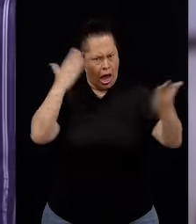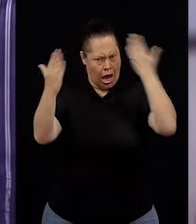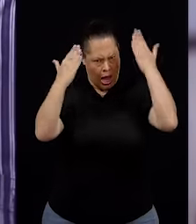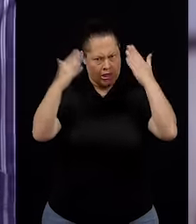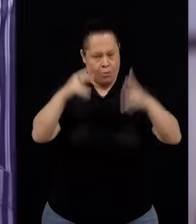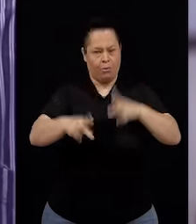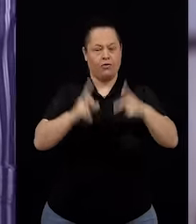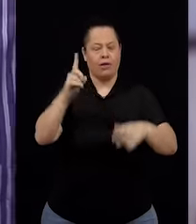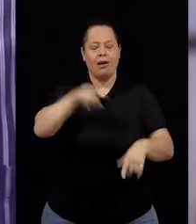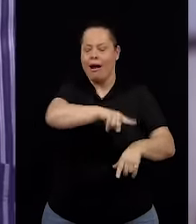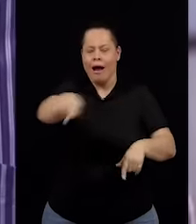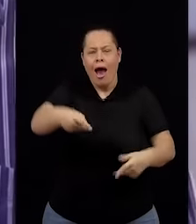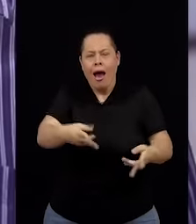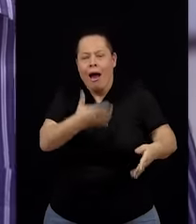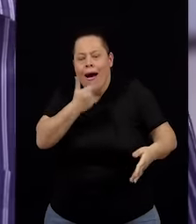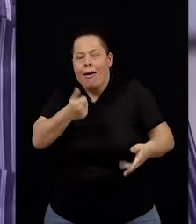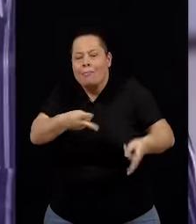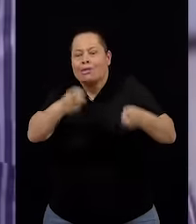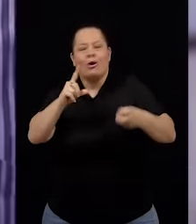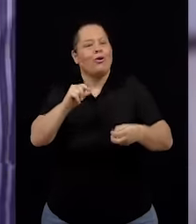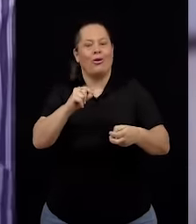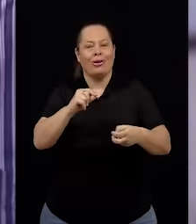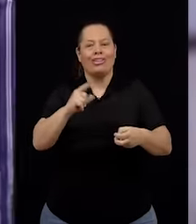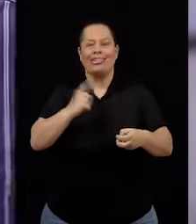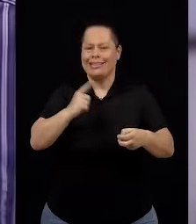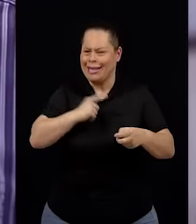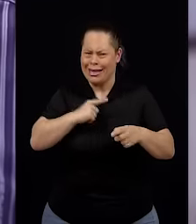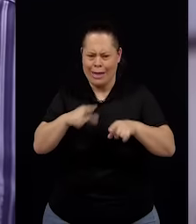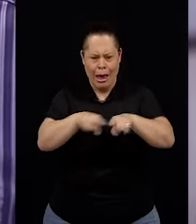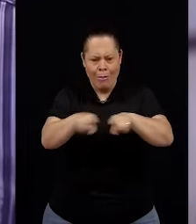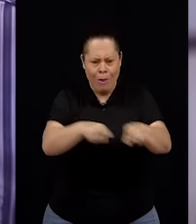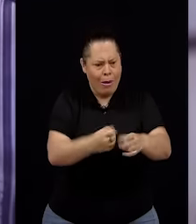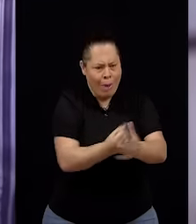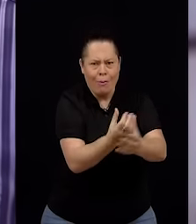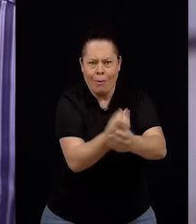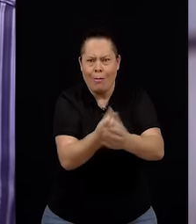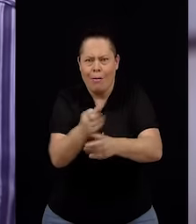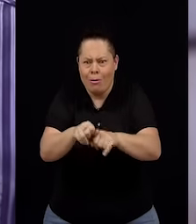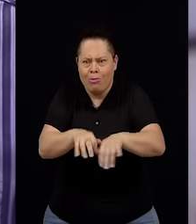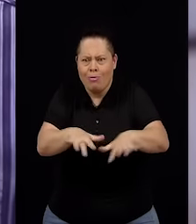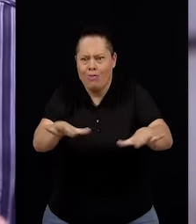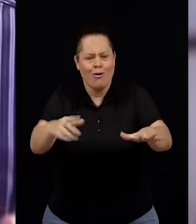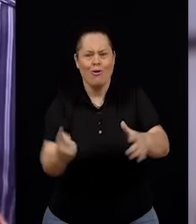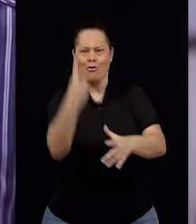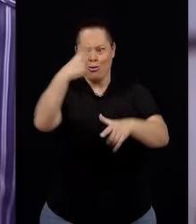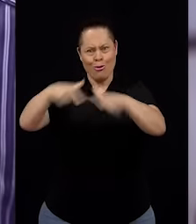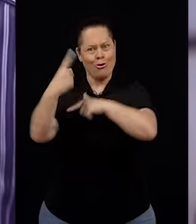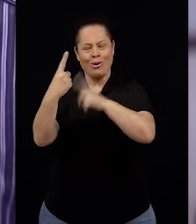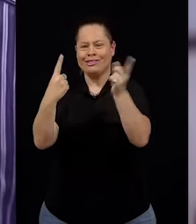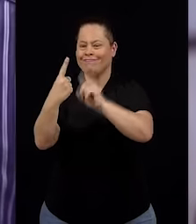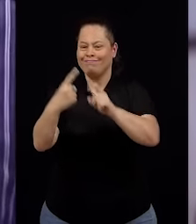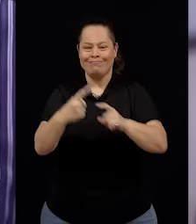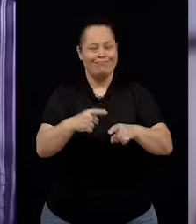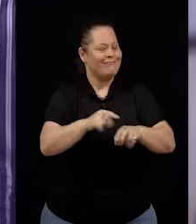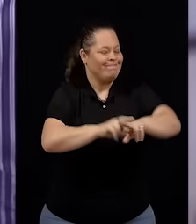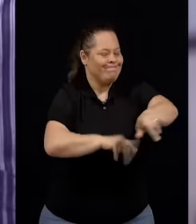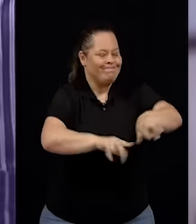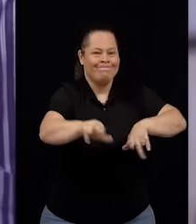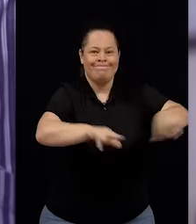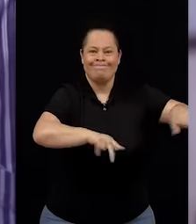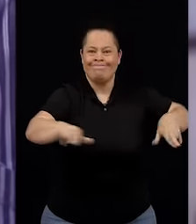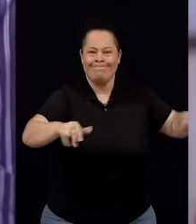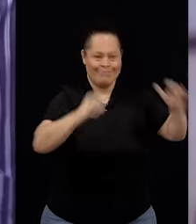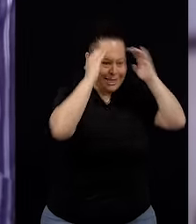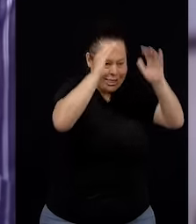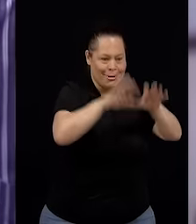Arquidiocese. Não era possível estabelecer apenas uma única prioridade ou algumas prioridades para toda a Arquidiocese. Tanto é que